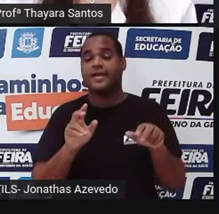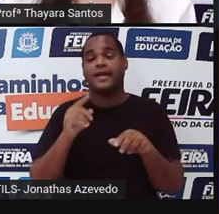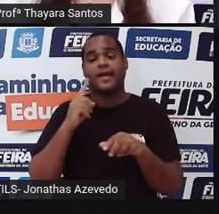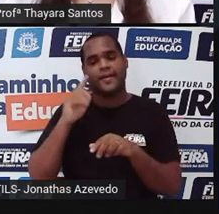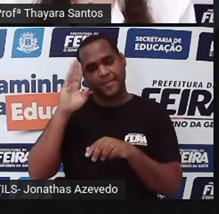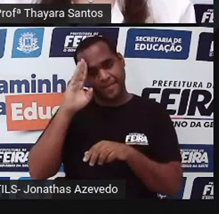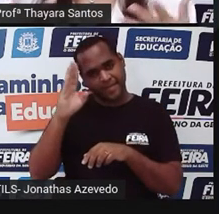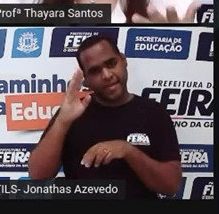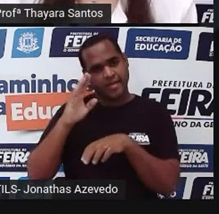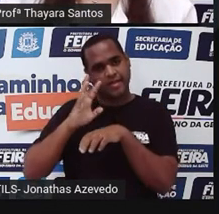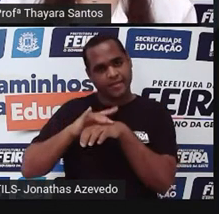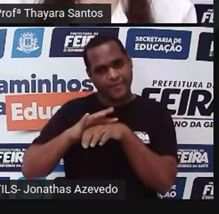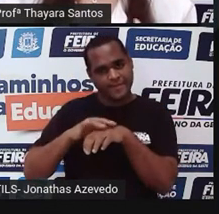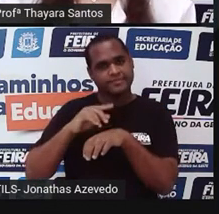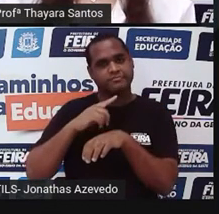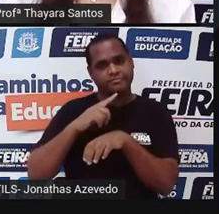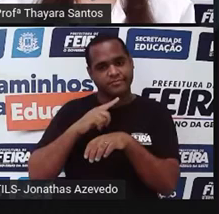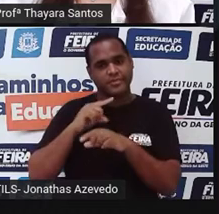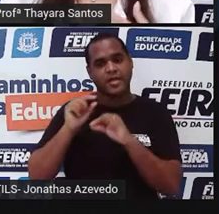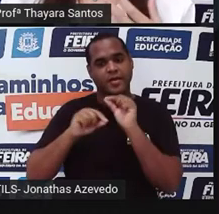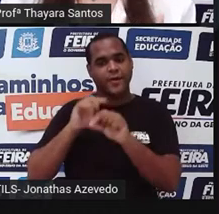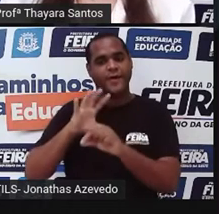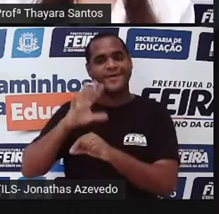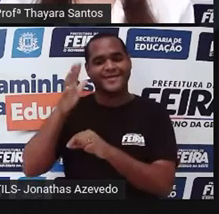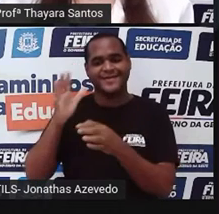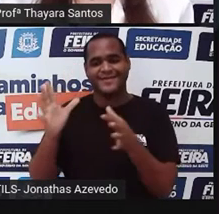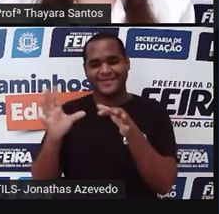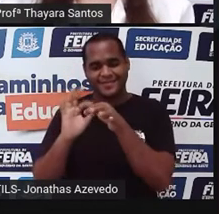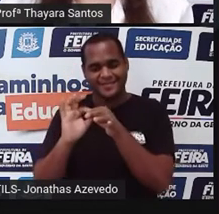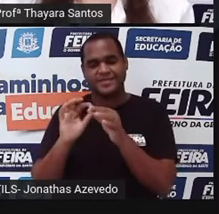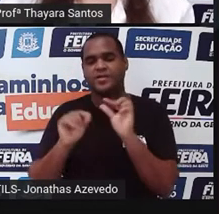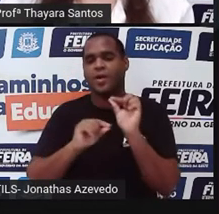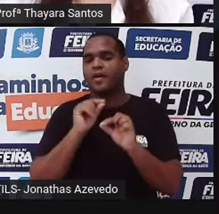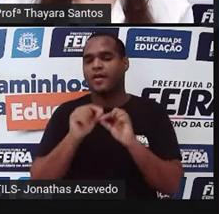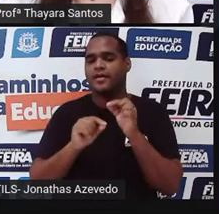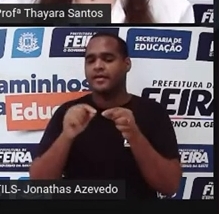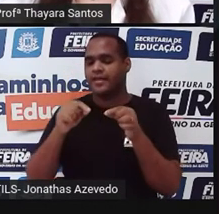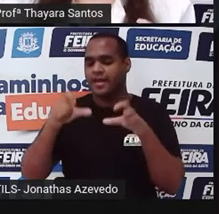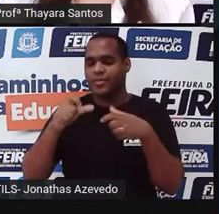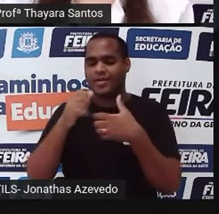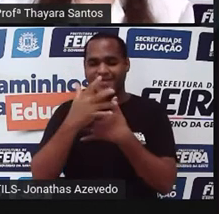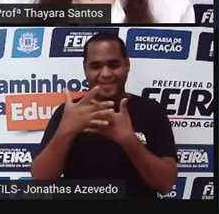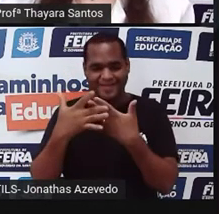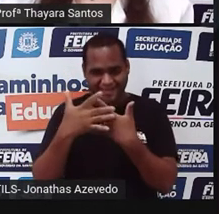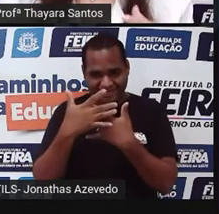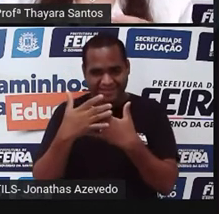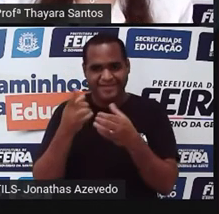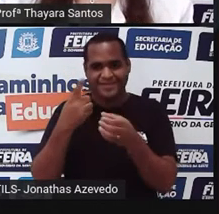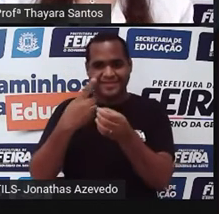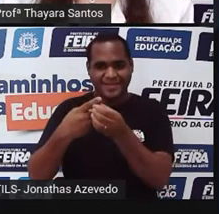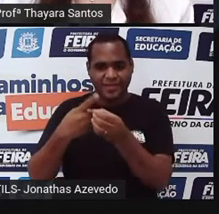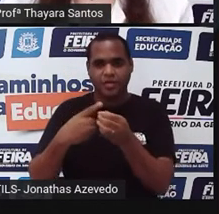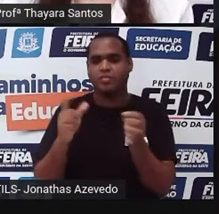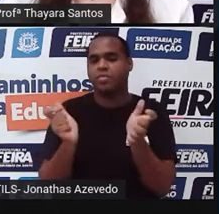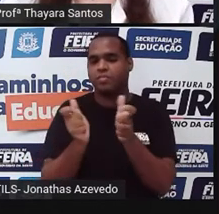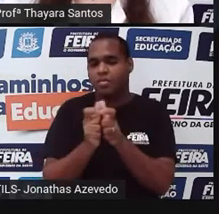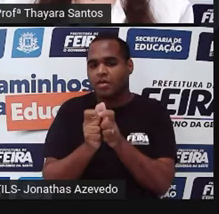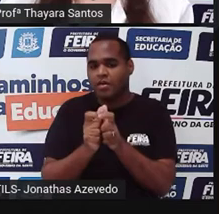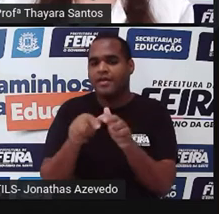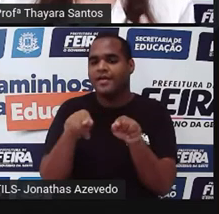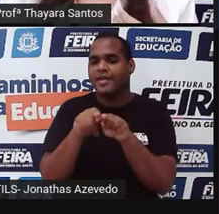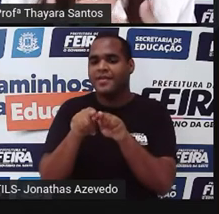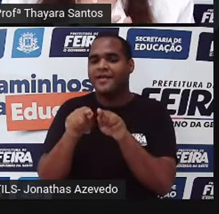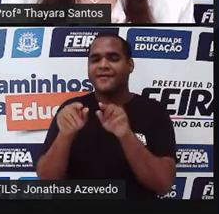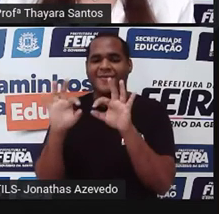específica que acontece muito. E isso tá muito relacionado, no caso dessa cidade, porque é uma cidade muito pequena e tem muitos